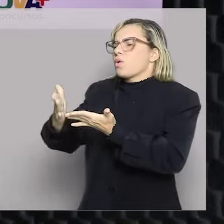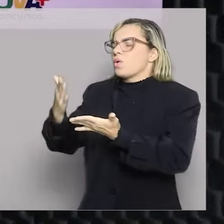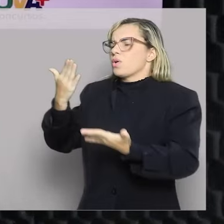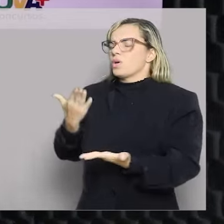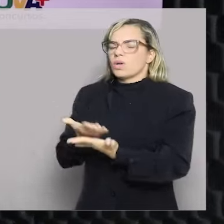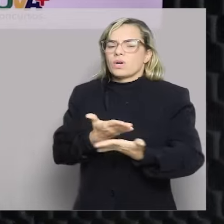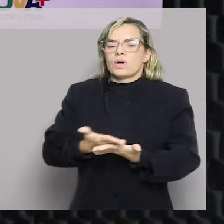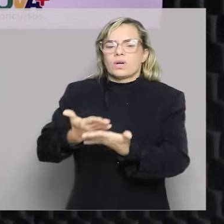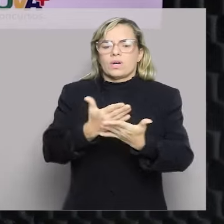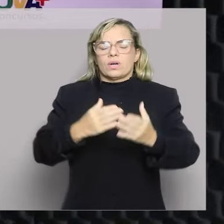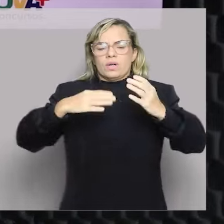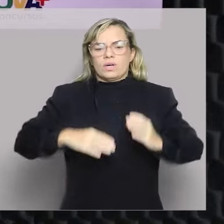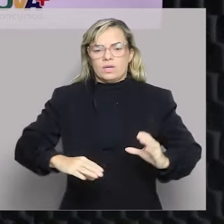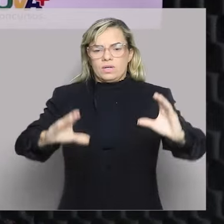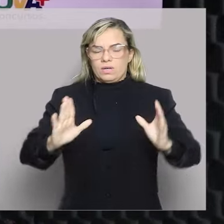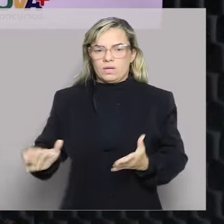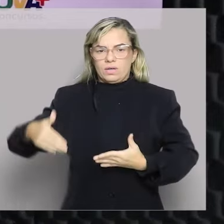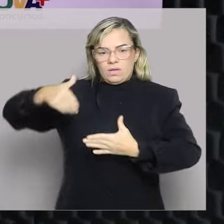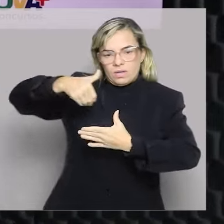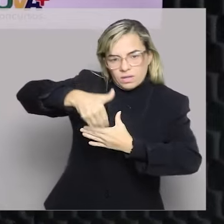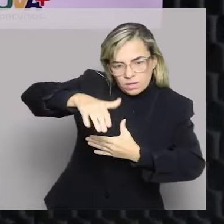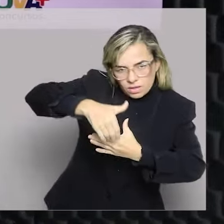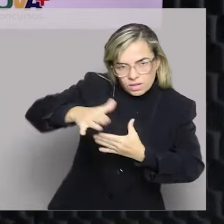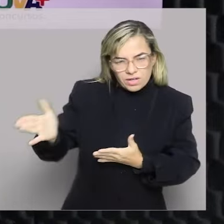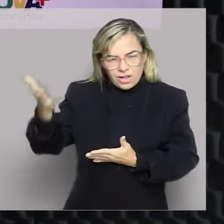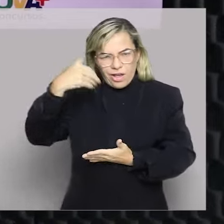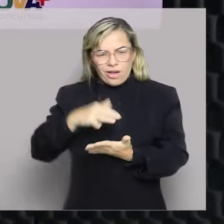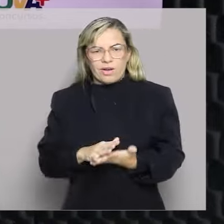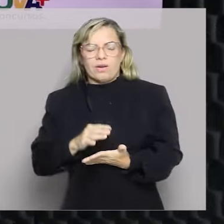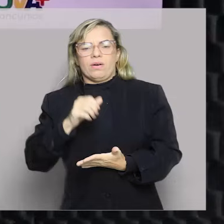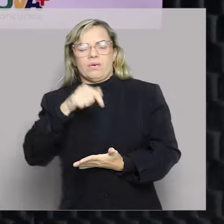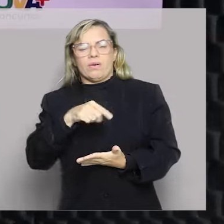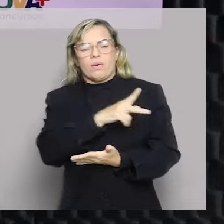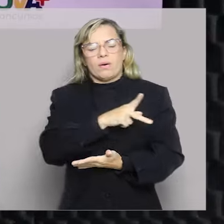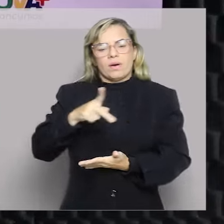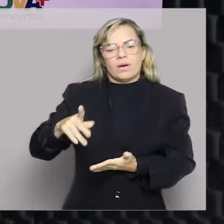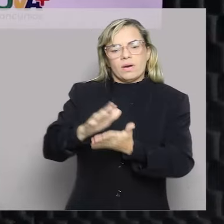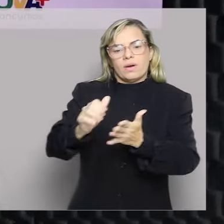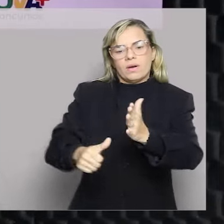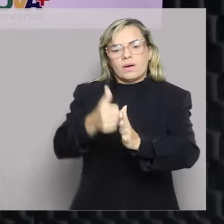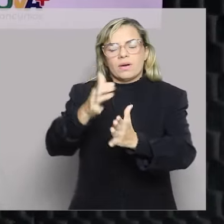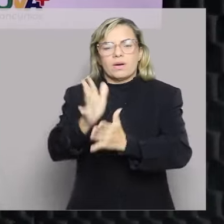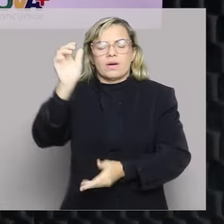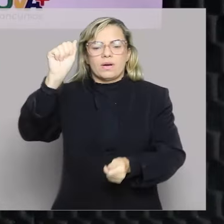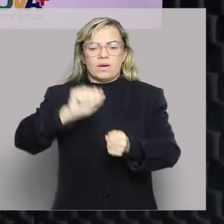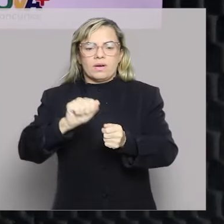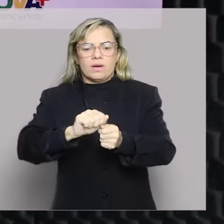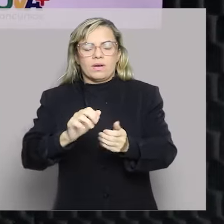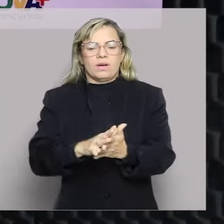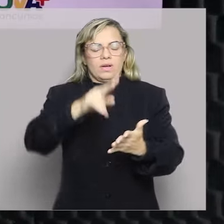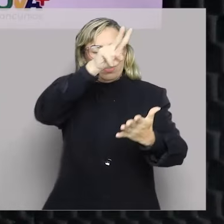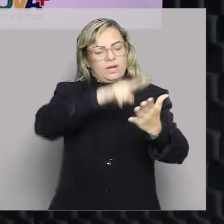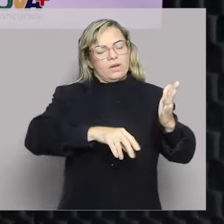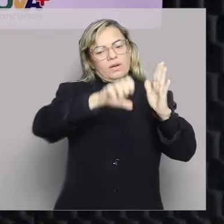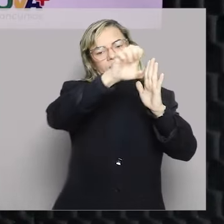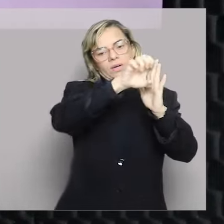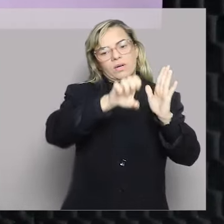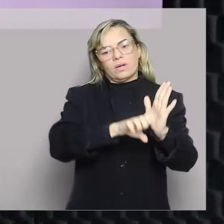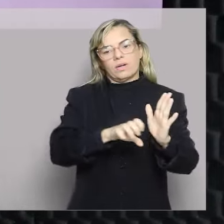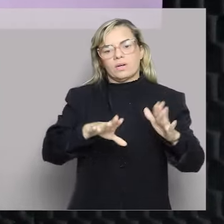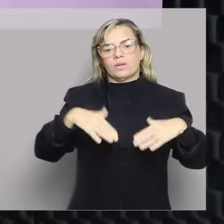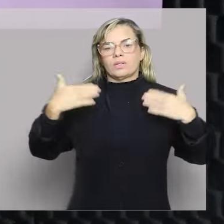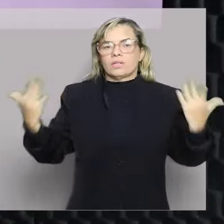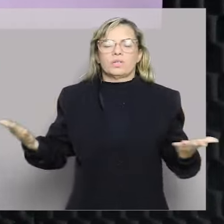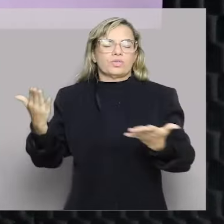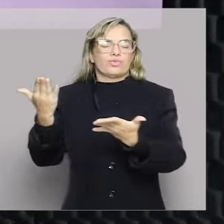estudar pro concurso, segue a dica aqui, segue o pai, vê só. A primeira coisa que você faz é ler o edital. Você não